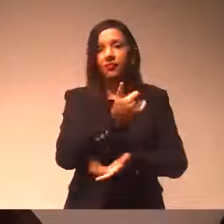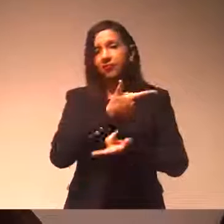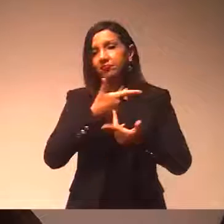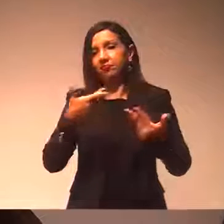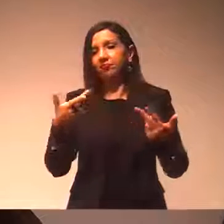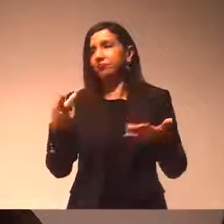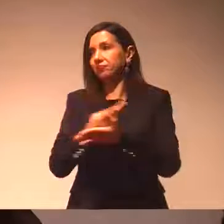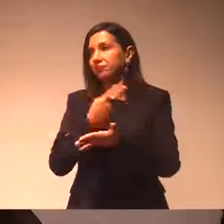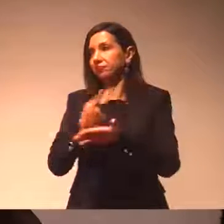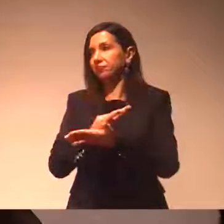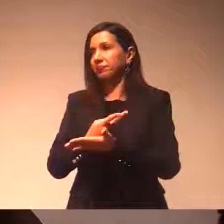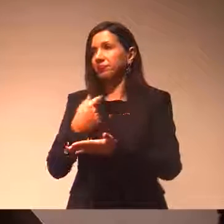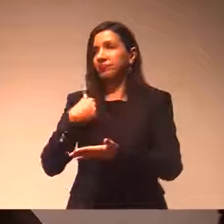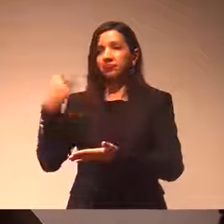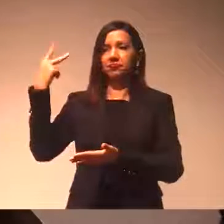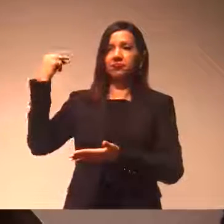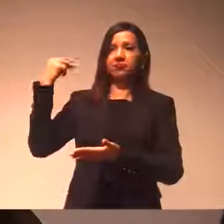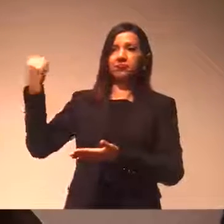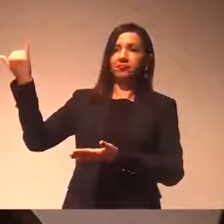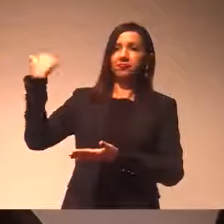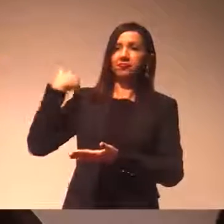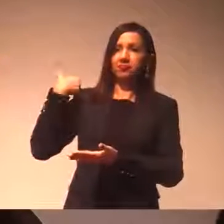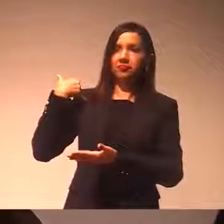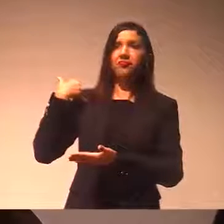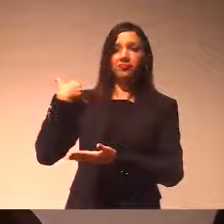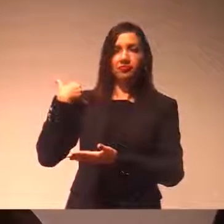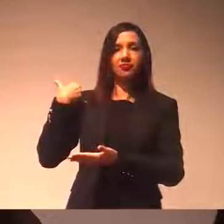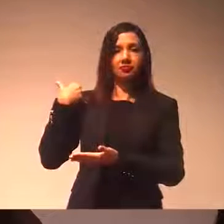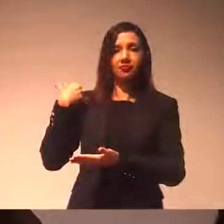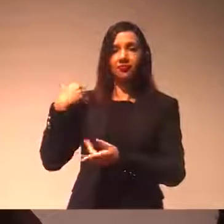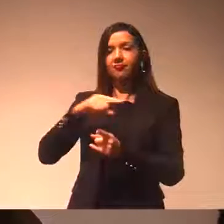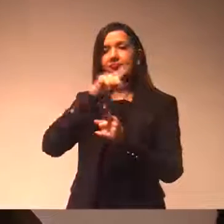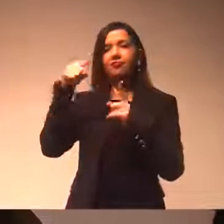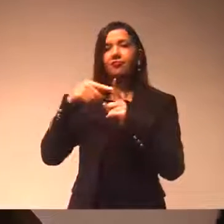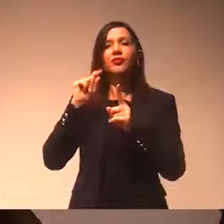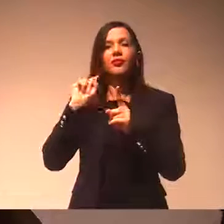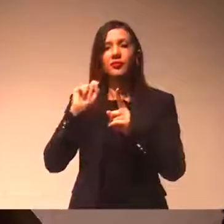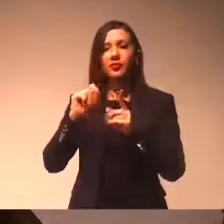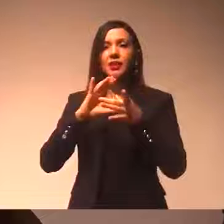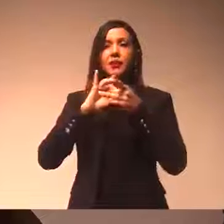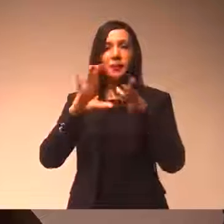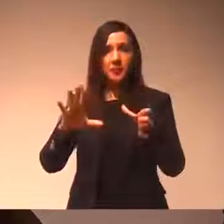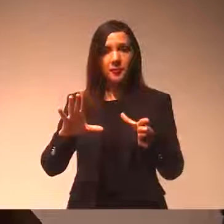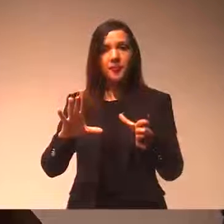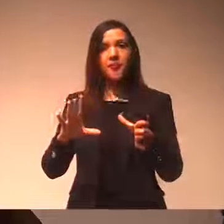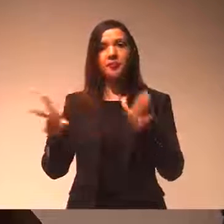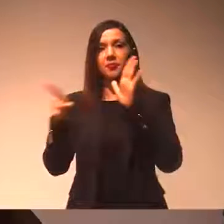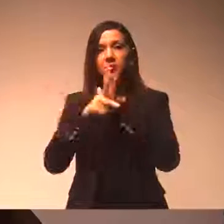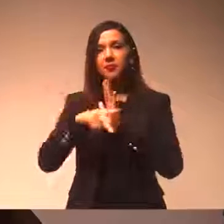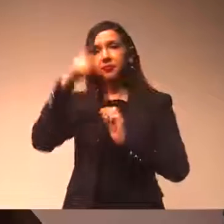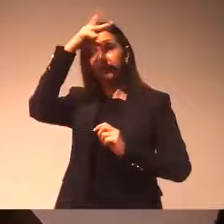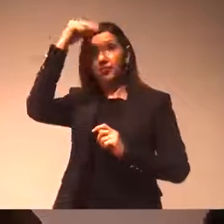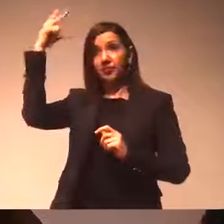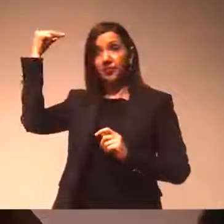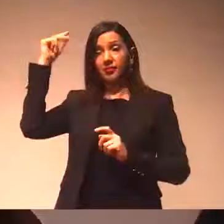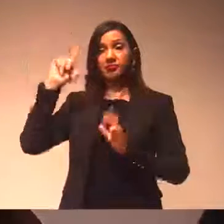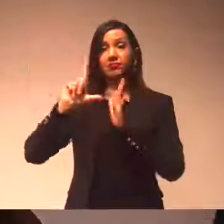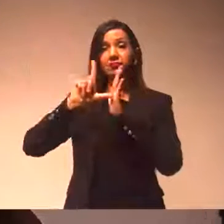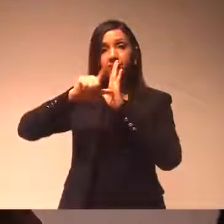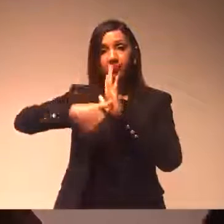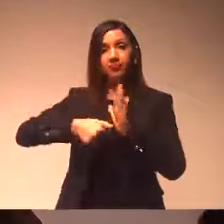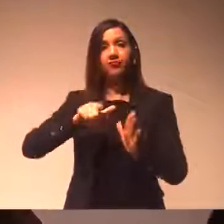tipo. Eu vi, quando chegou a essa casa no final do ano, que a intenção era o quê? Era permitir ao Poder Executivo, após